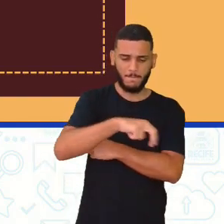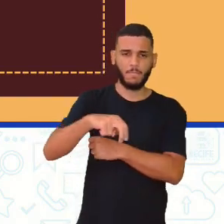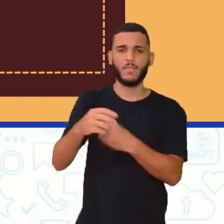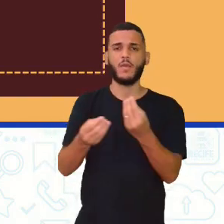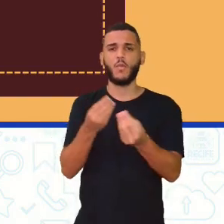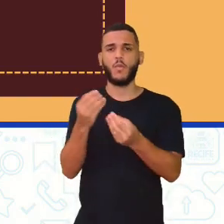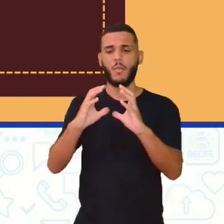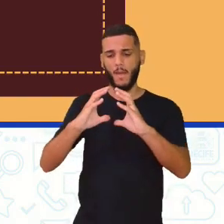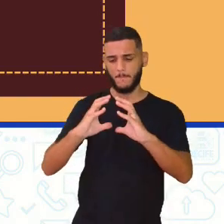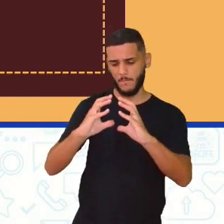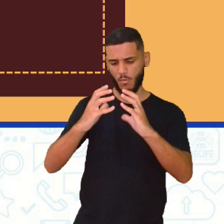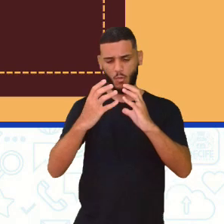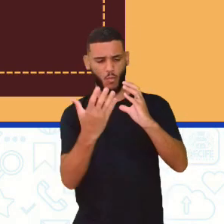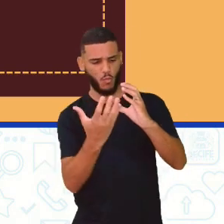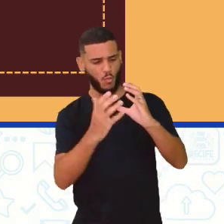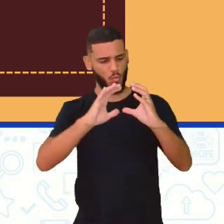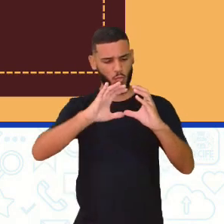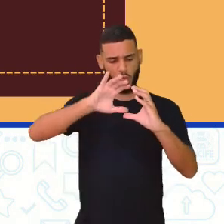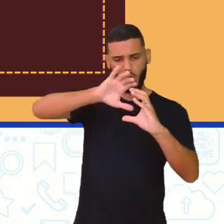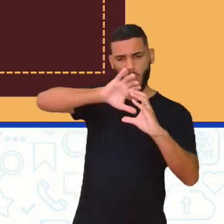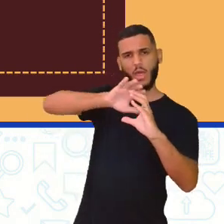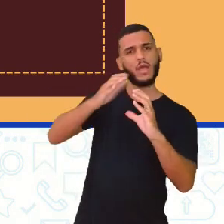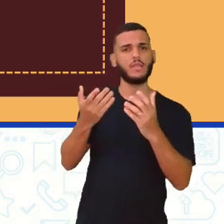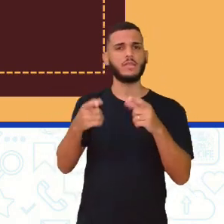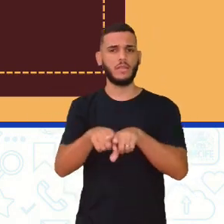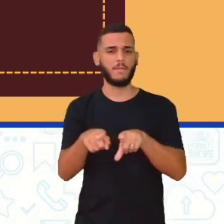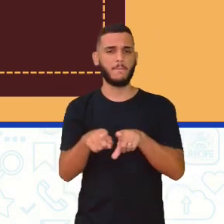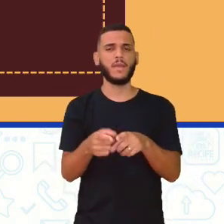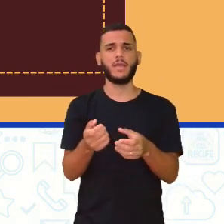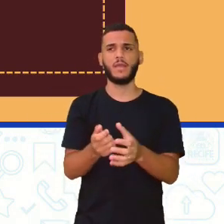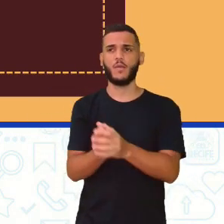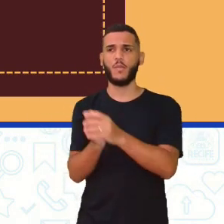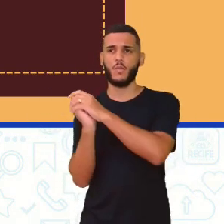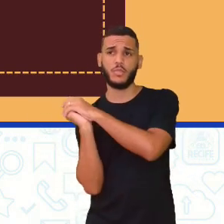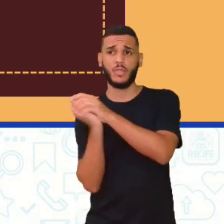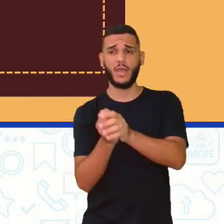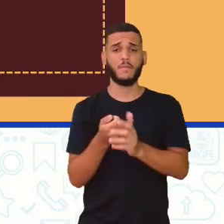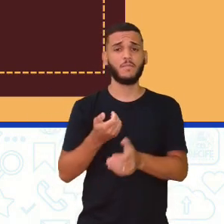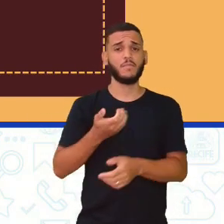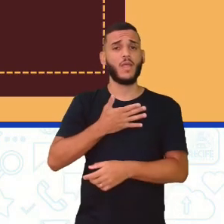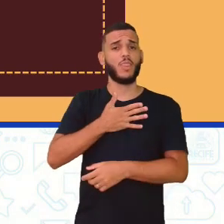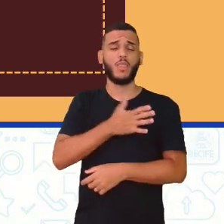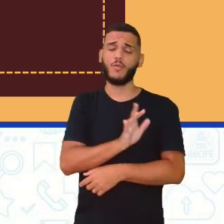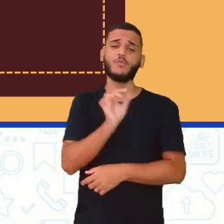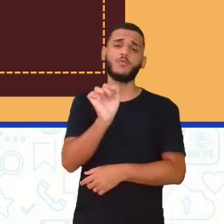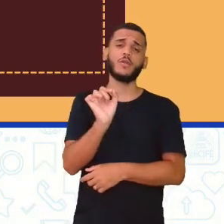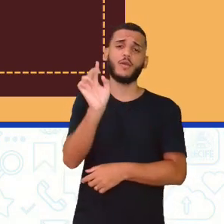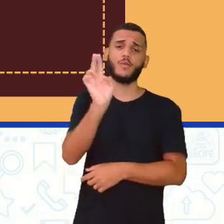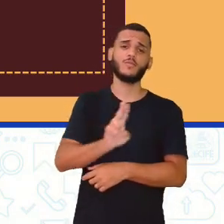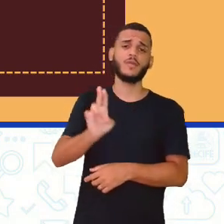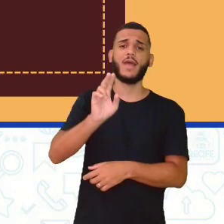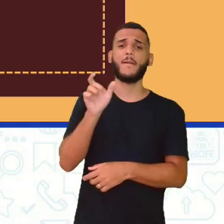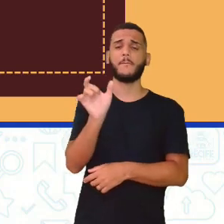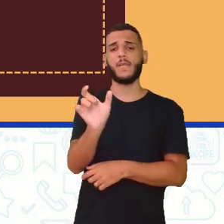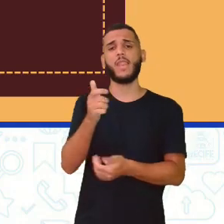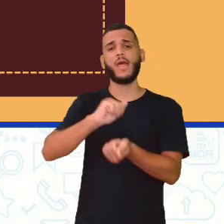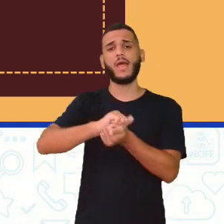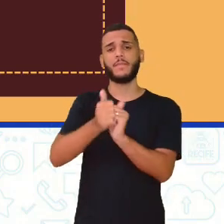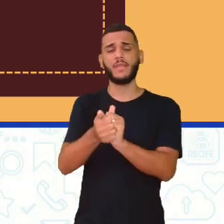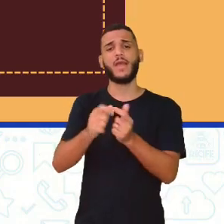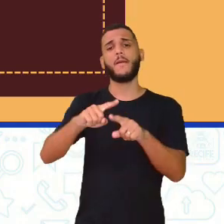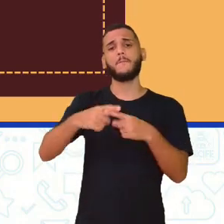no formato do taco também. Então, eu não gosto de dizer que é uma adaptação, né? Eu gosto de dizer que é como se fosse uma